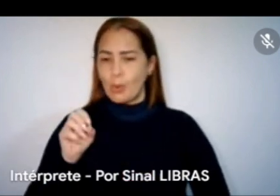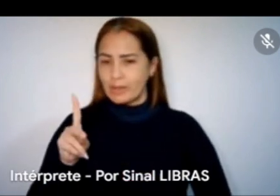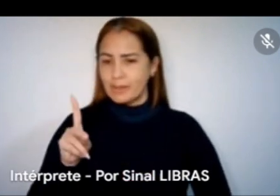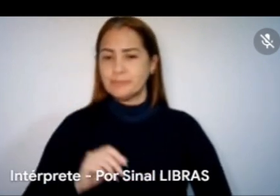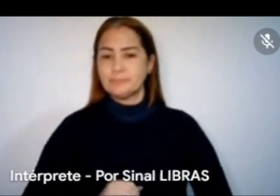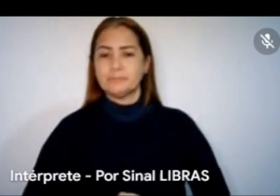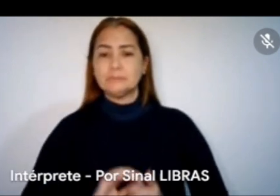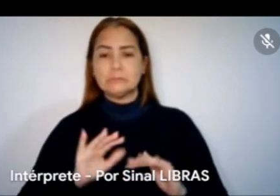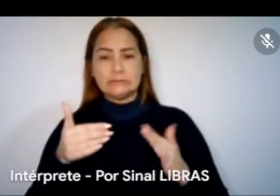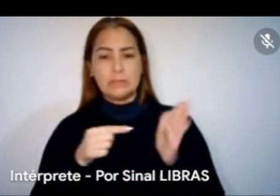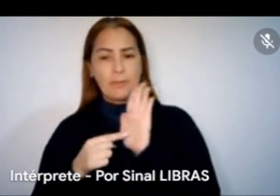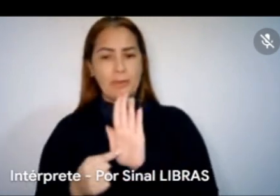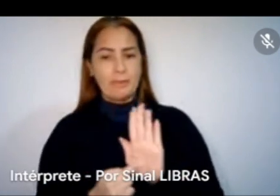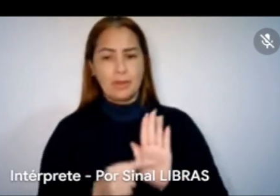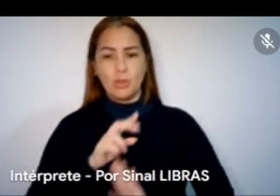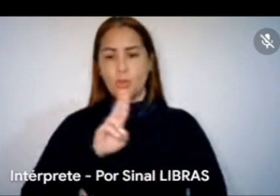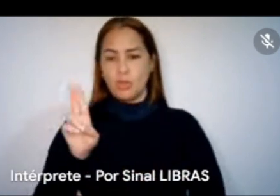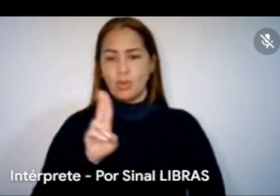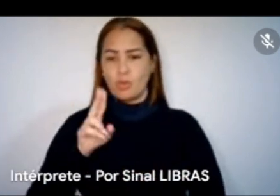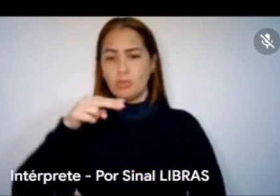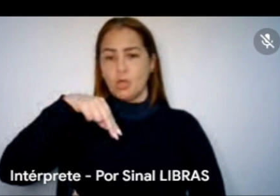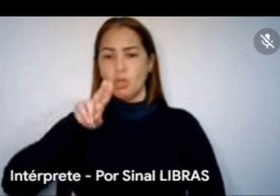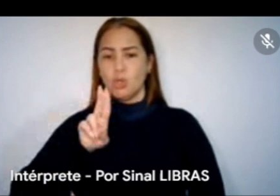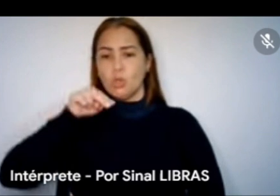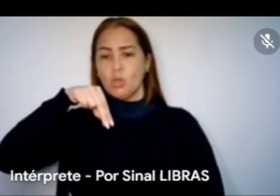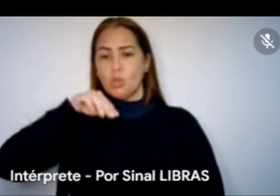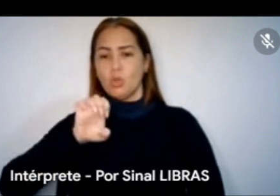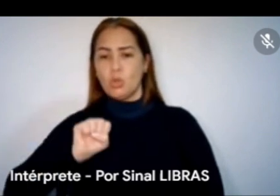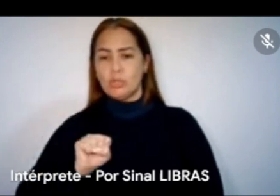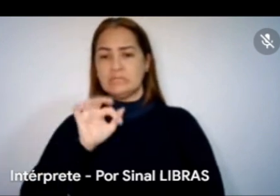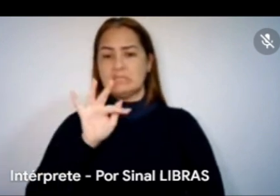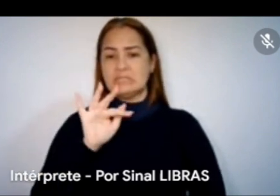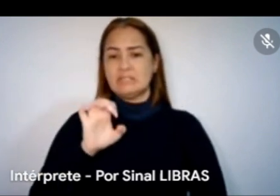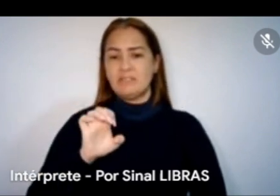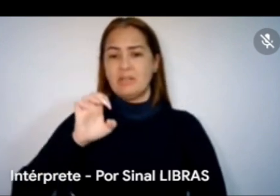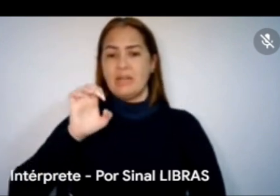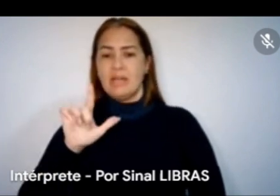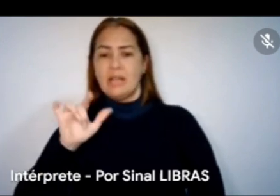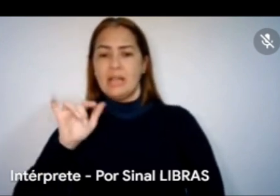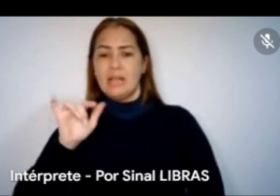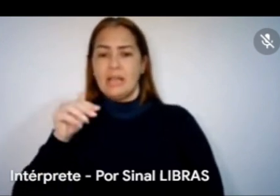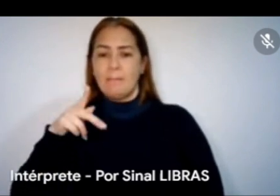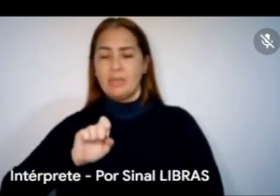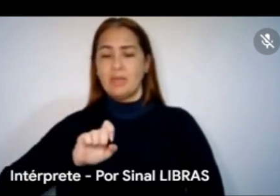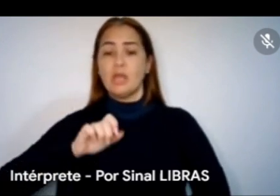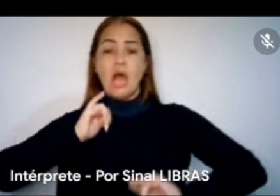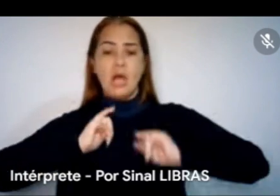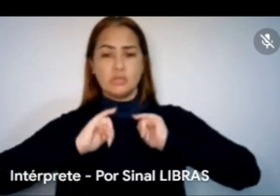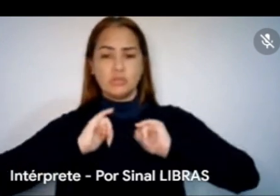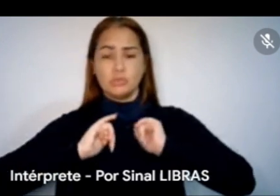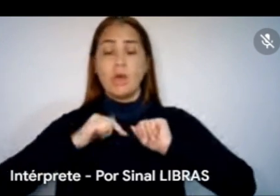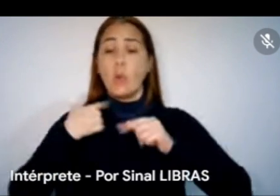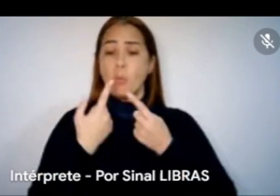Então, me apresentando aqui, me chamo Nunes, Felipe Nunes, nome é artístico de Nunes, músico, poeta,